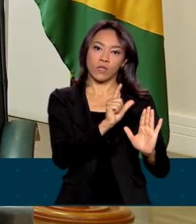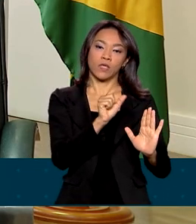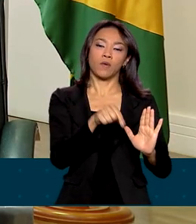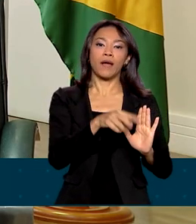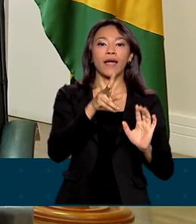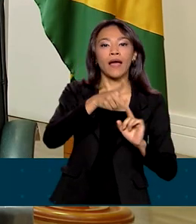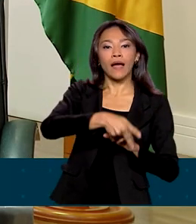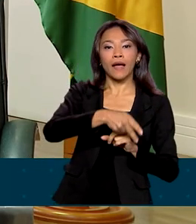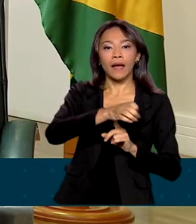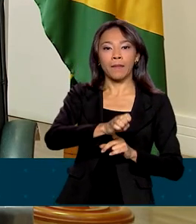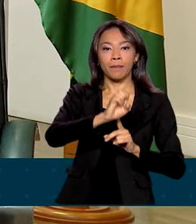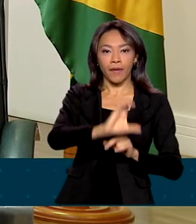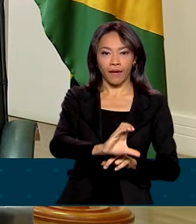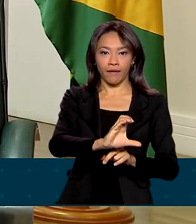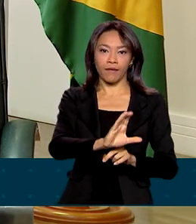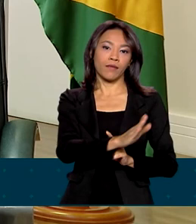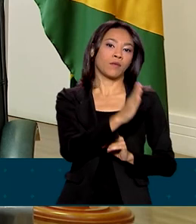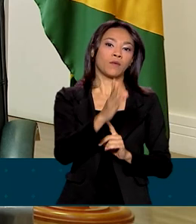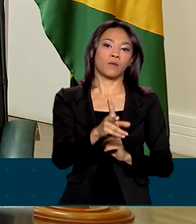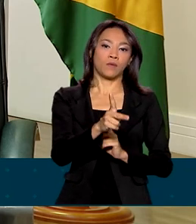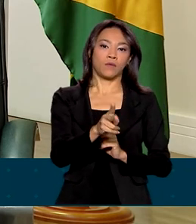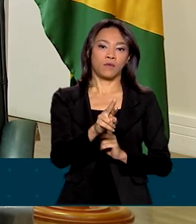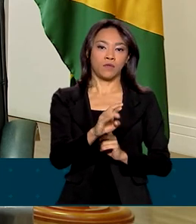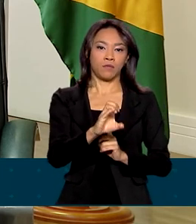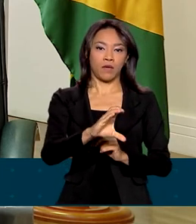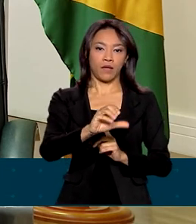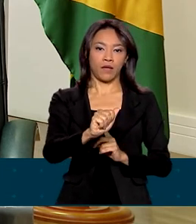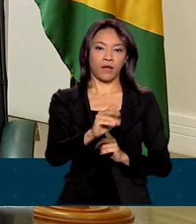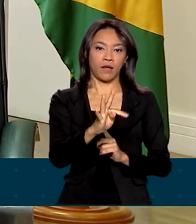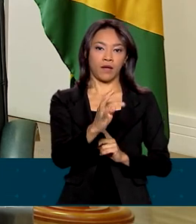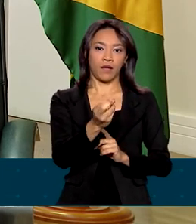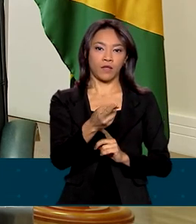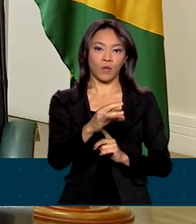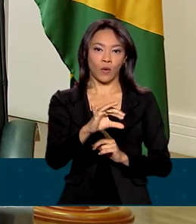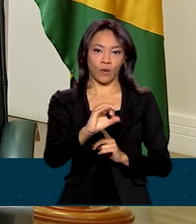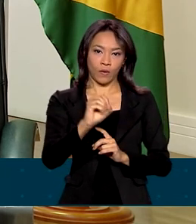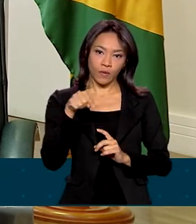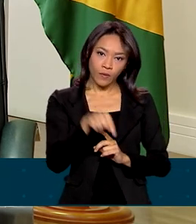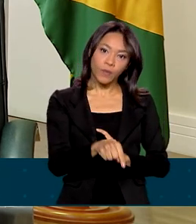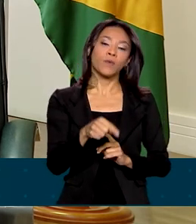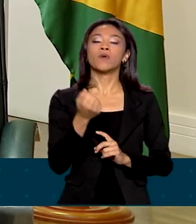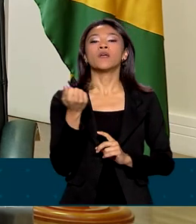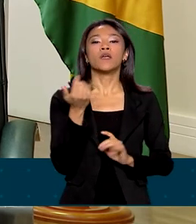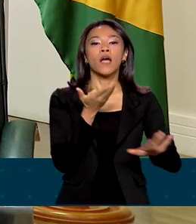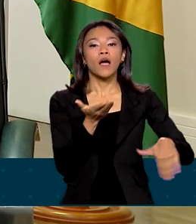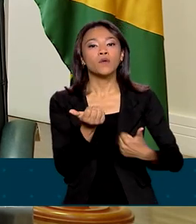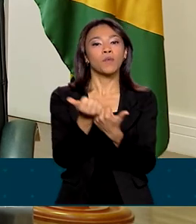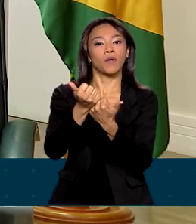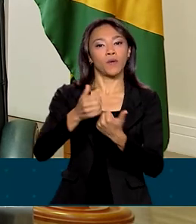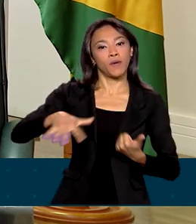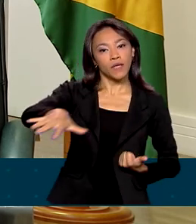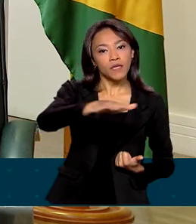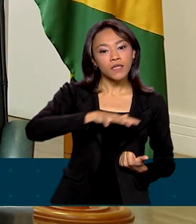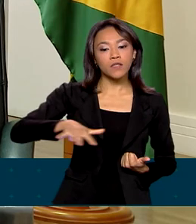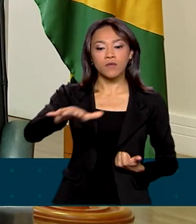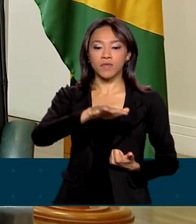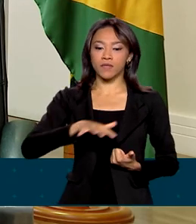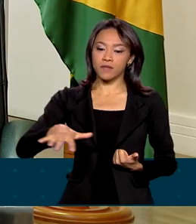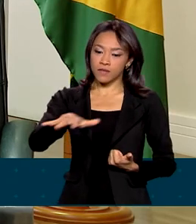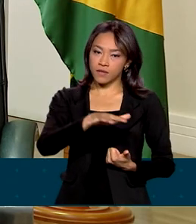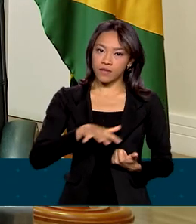PEC dos precatórios, que viabilizou a extensão desse benefício extra. Por que esse benefício, Mariana?